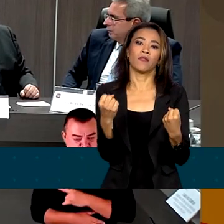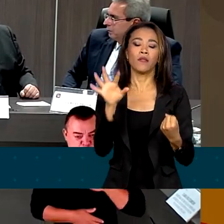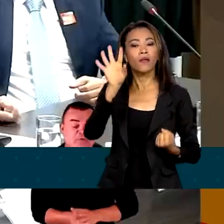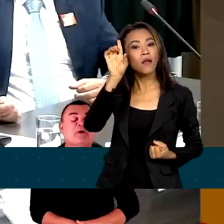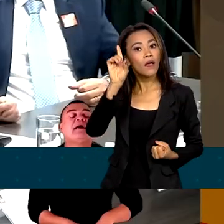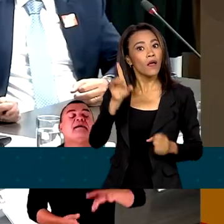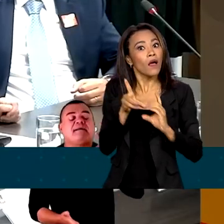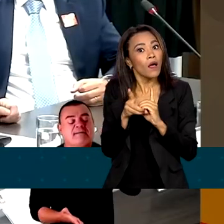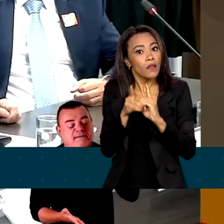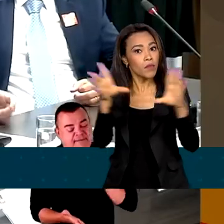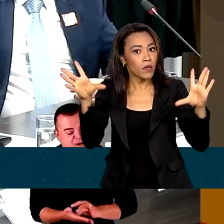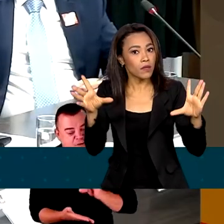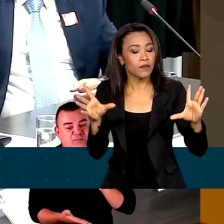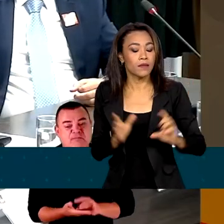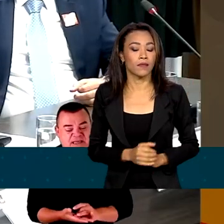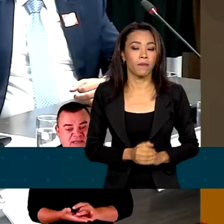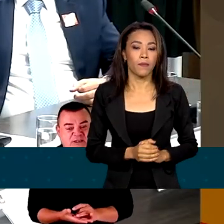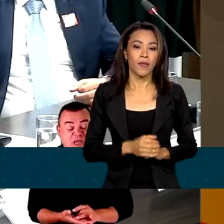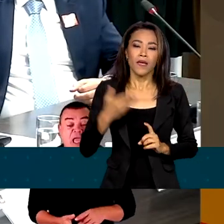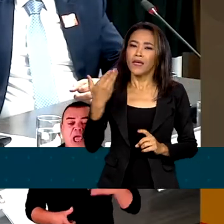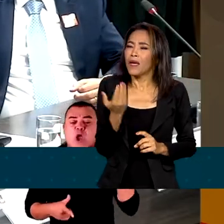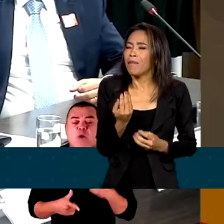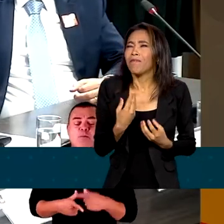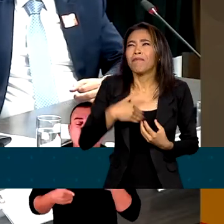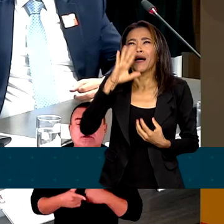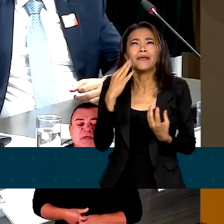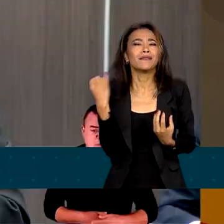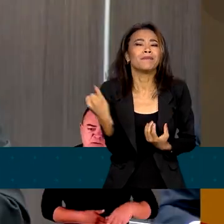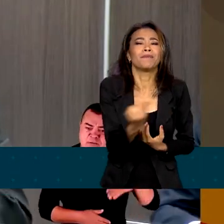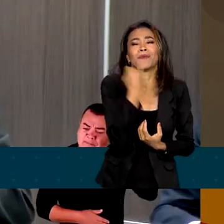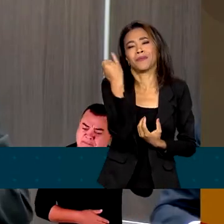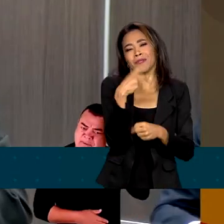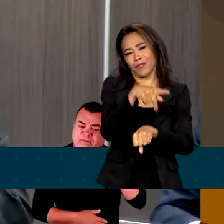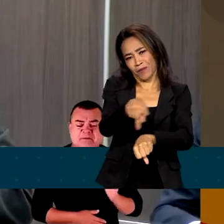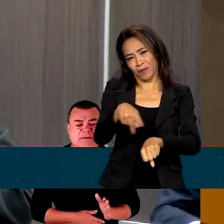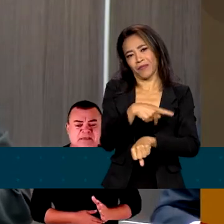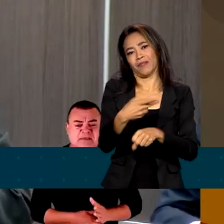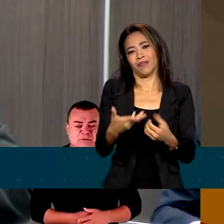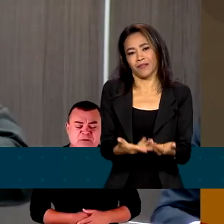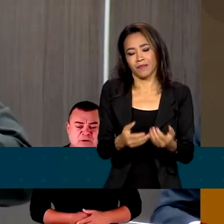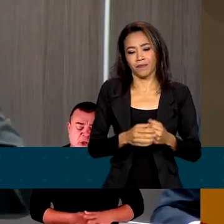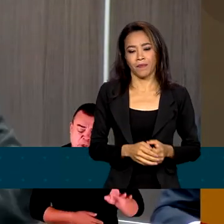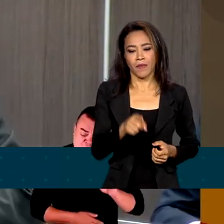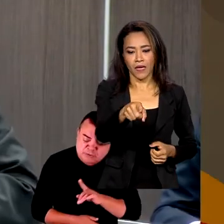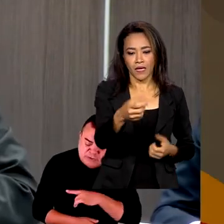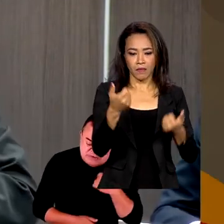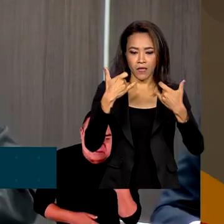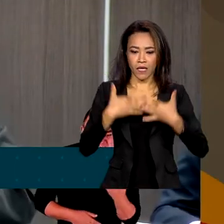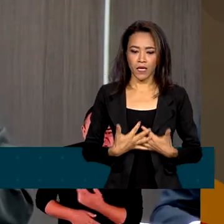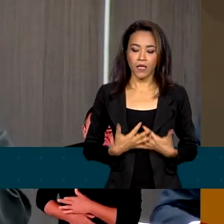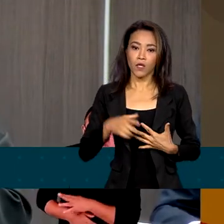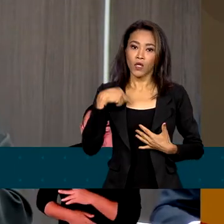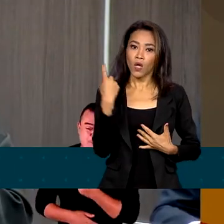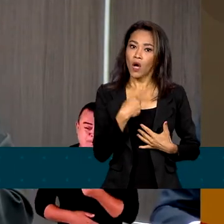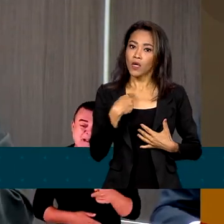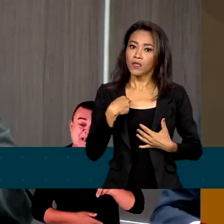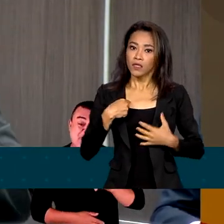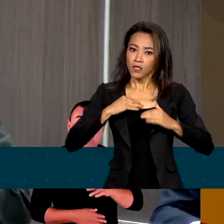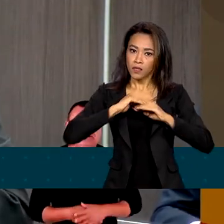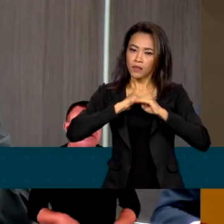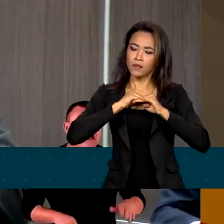Direito. Ele lembrou que o povo é bem mais precioso de um país. Nós estamos sob o palio da mesma Constituição